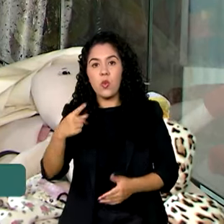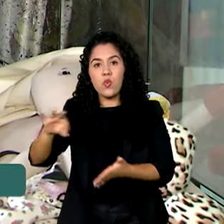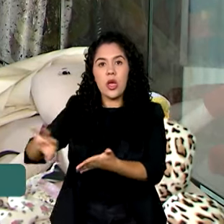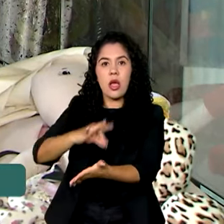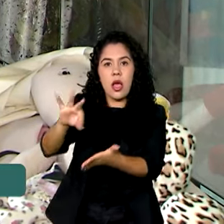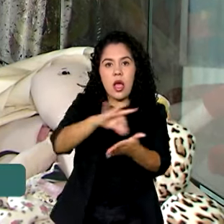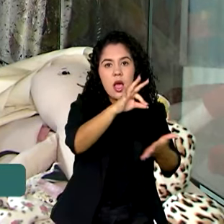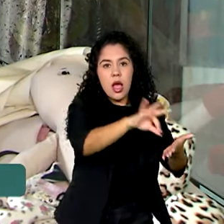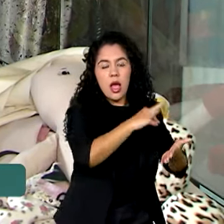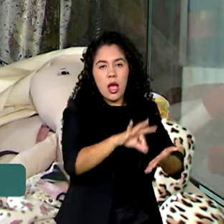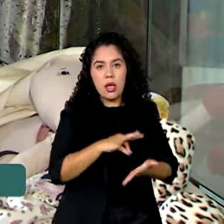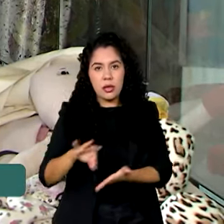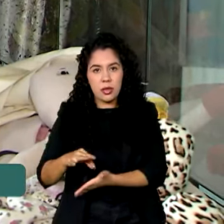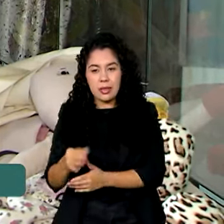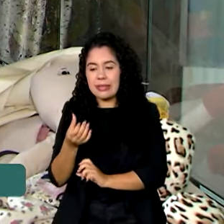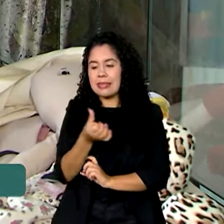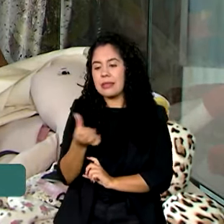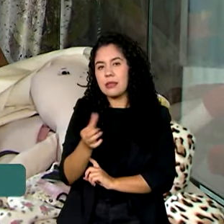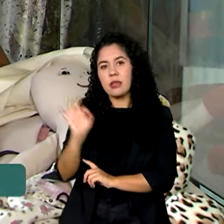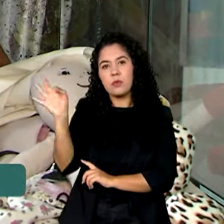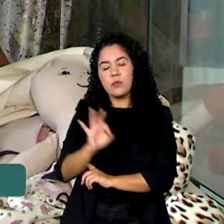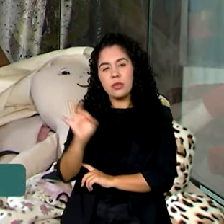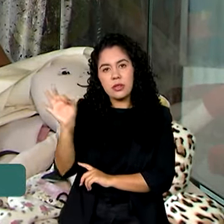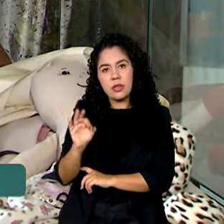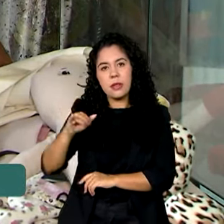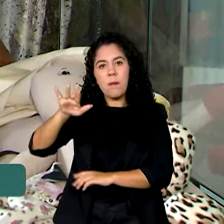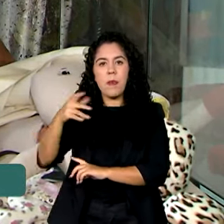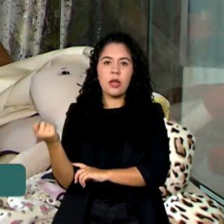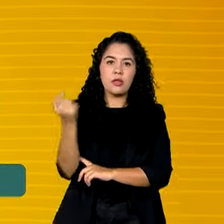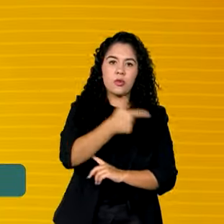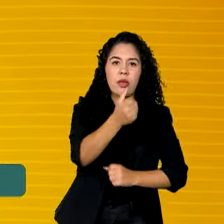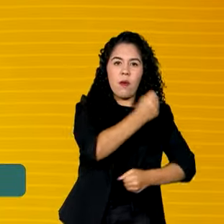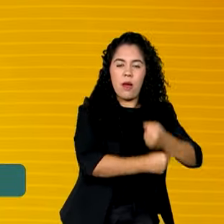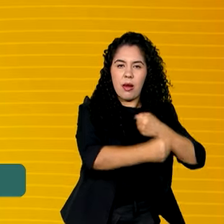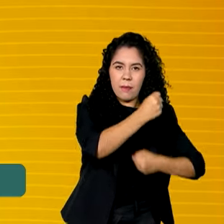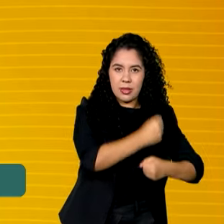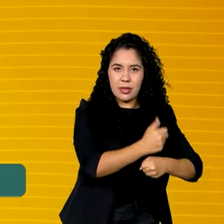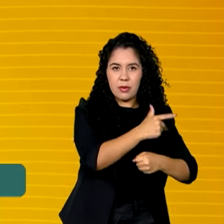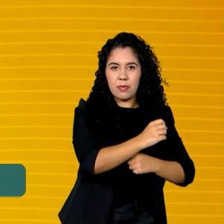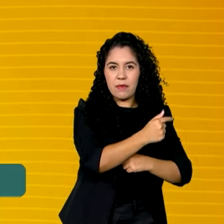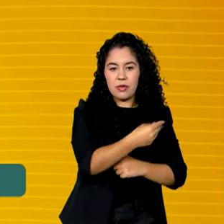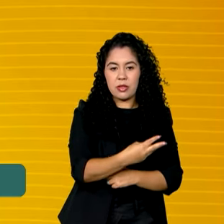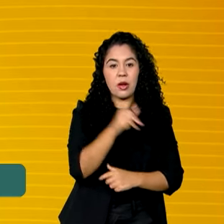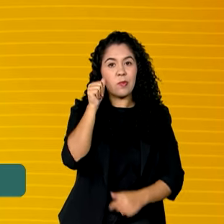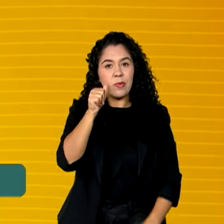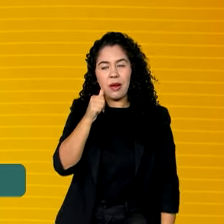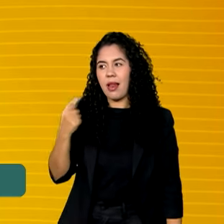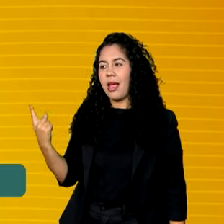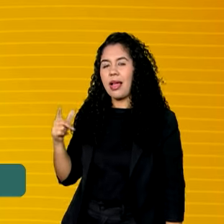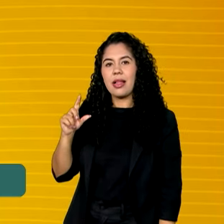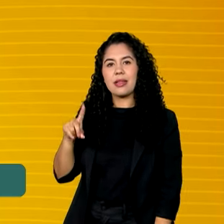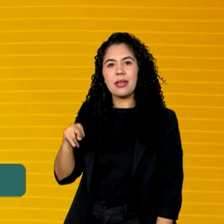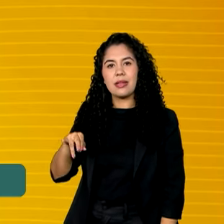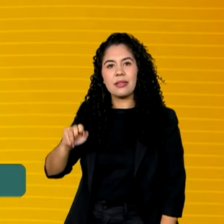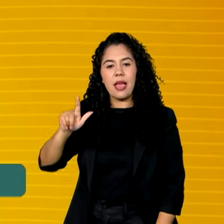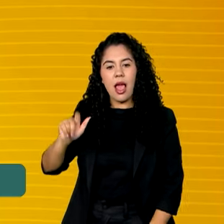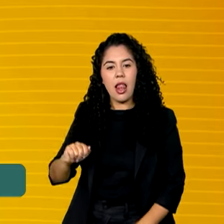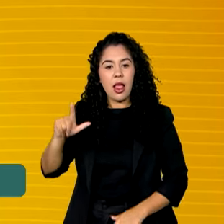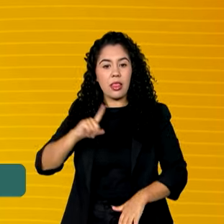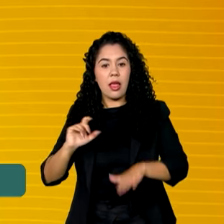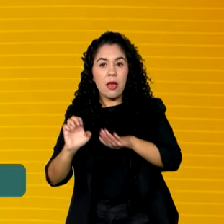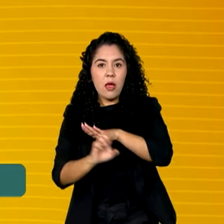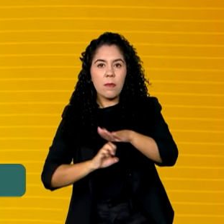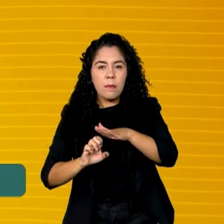66% a mais do que na edição anterior. Daniela Cunha, que tem uma empresa de cosméticos